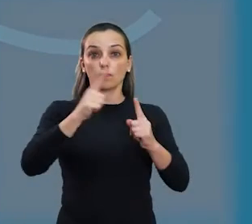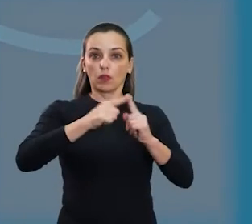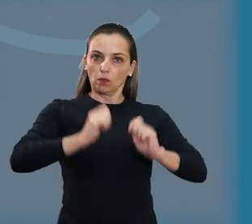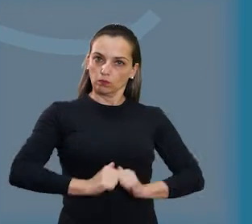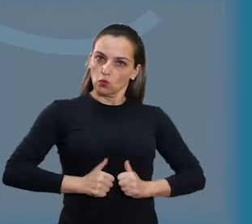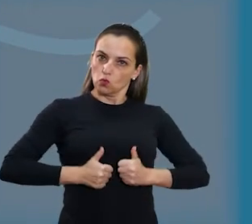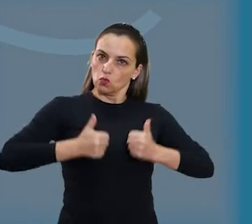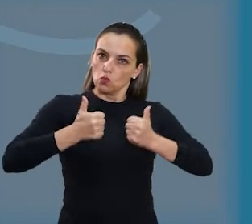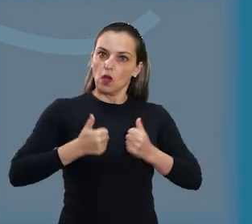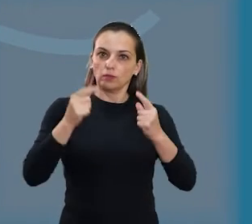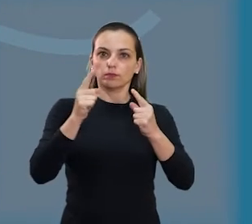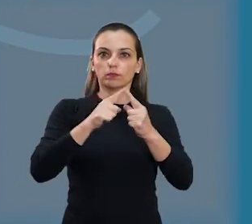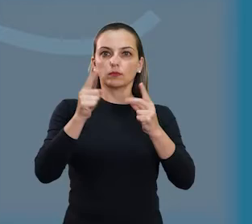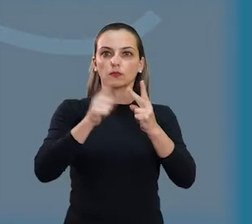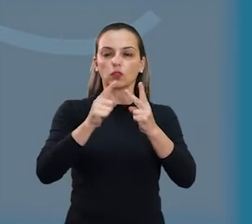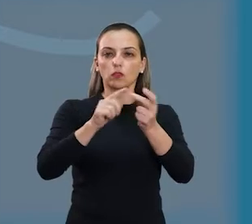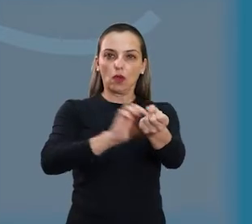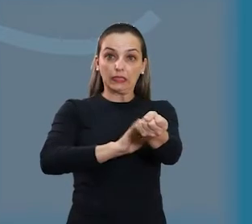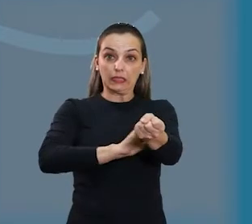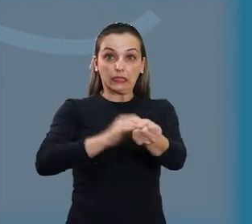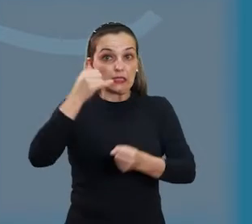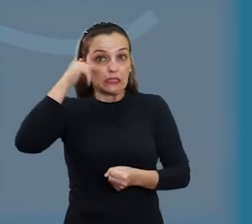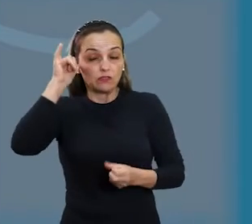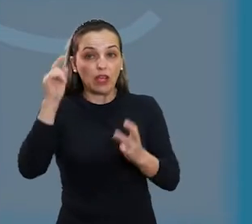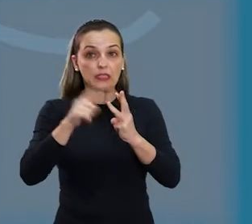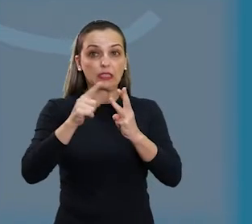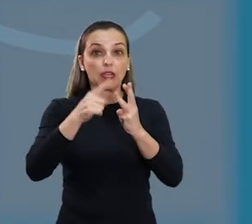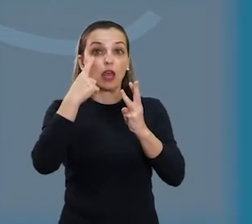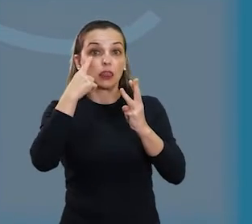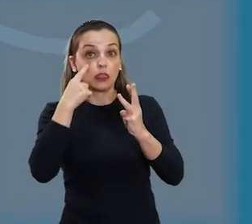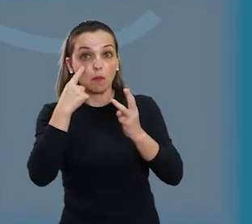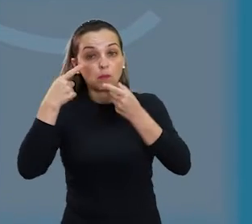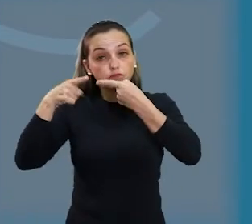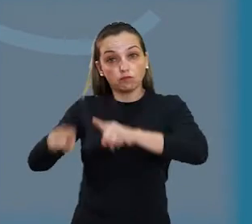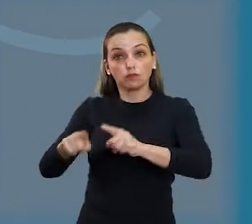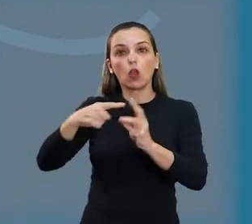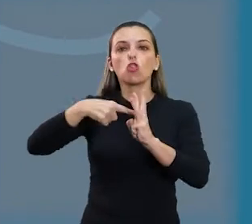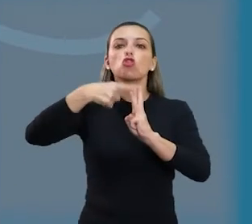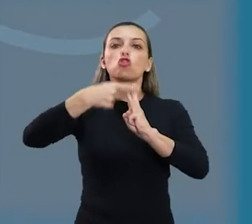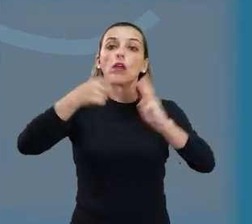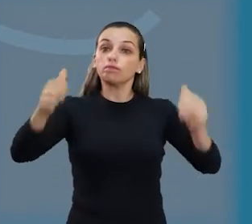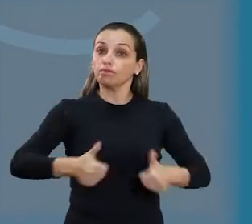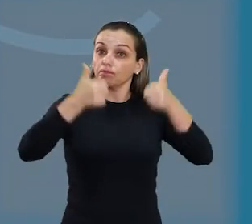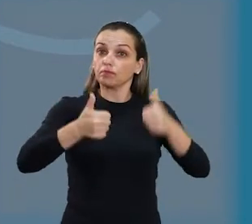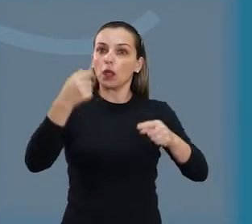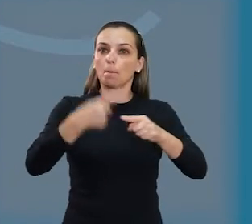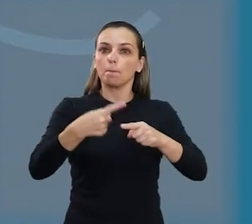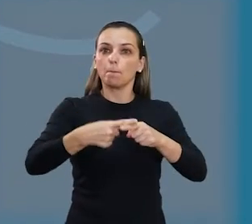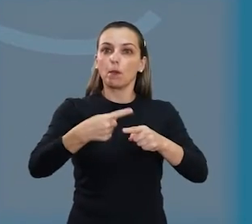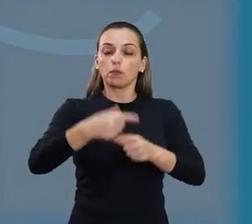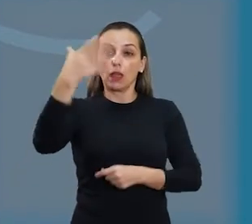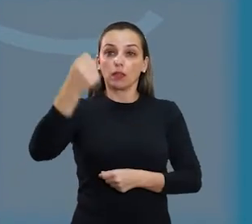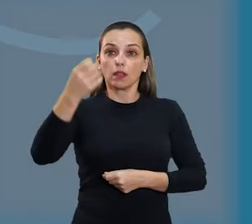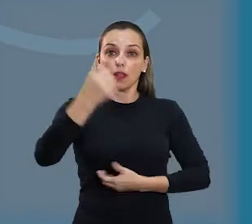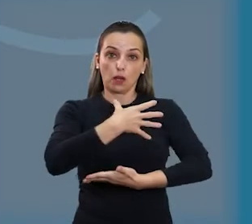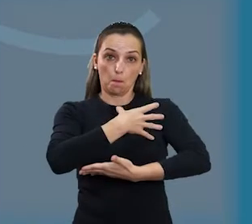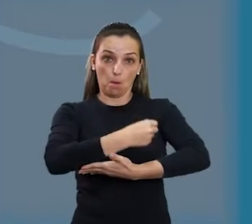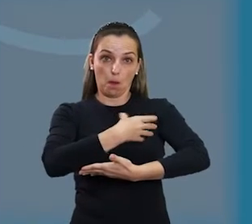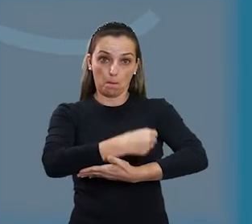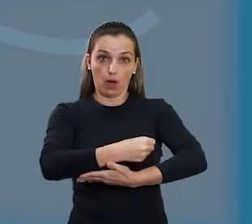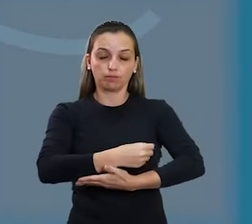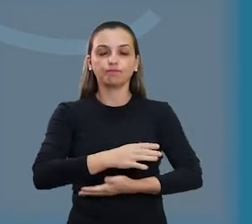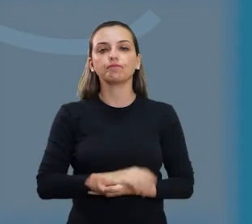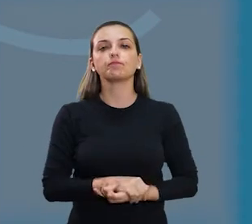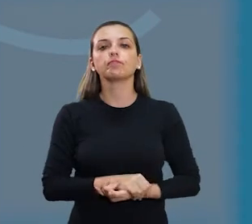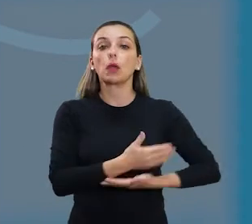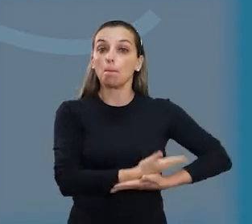Fortalecimento da imunidade, prevenção de alergias e combate à anemia. Esses são apenas alguns dos benefícios proporcionados